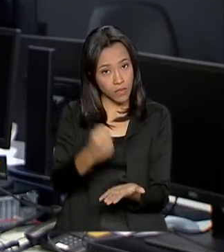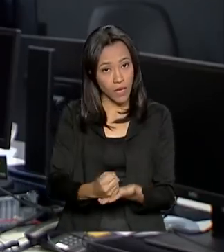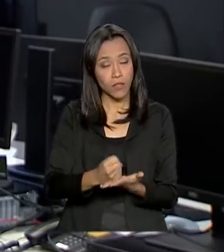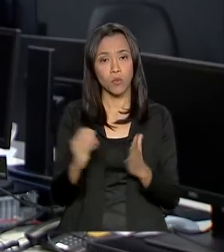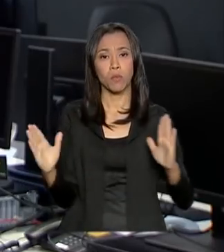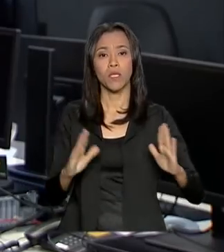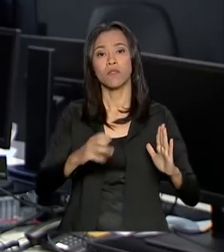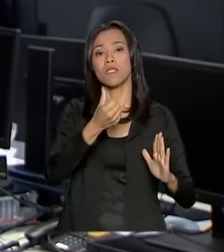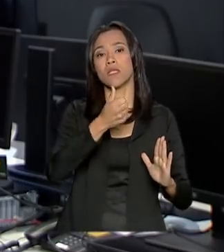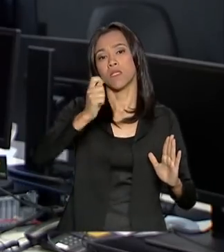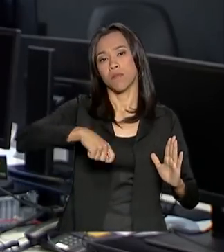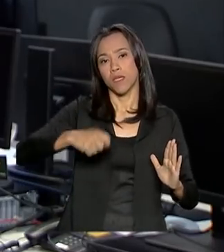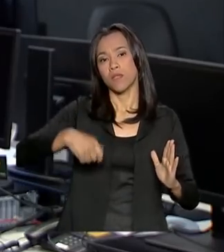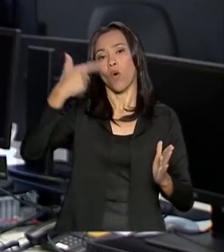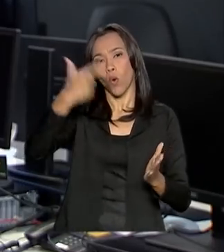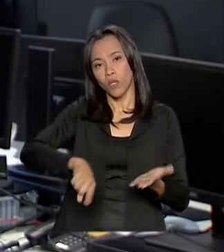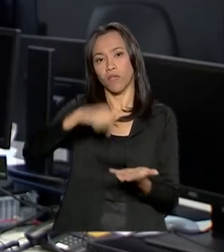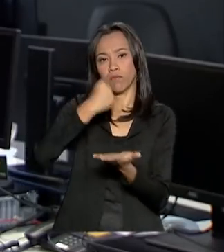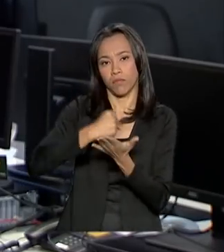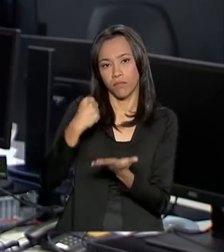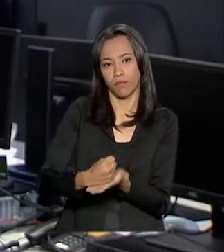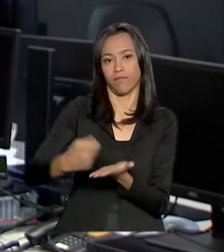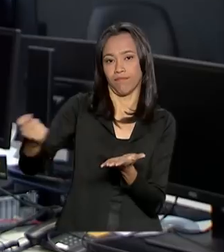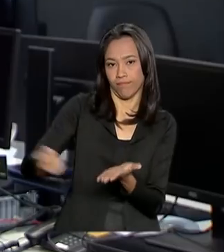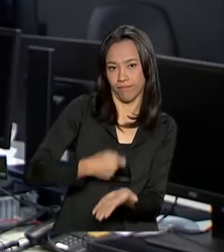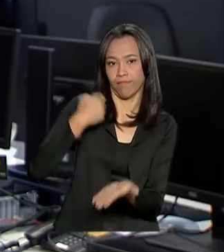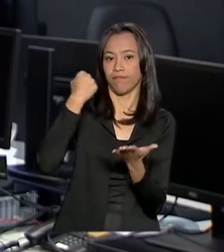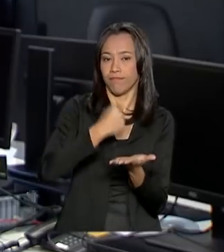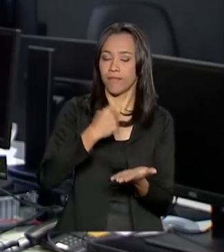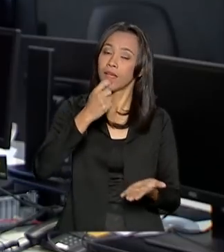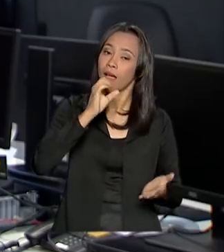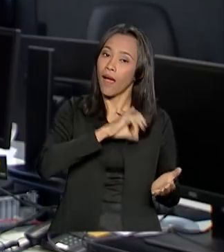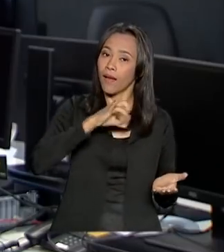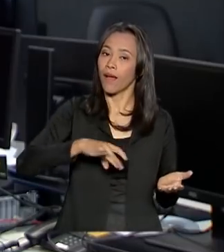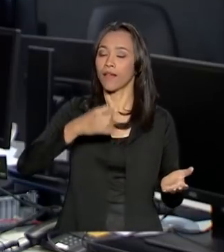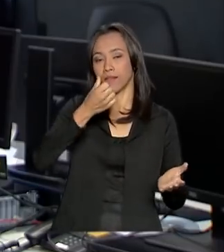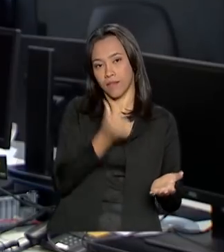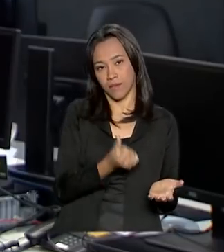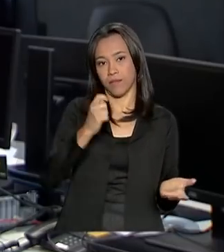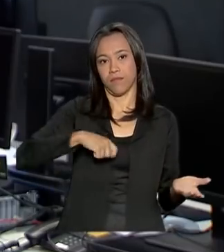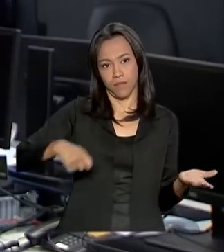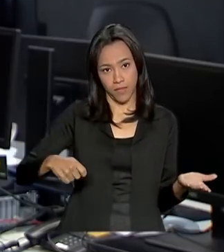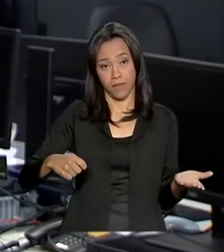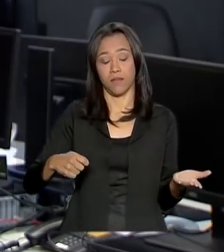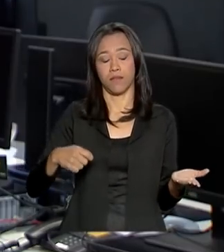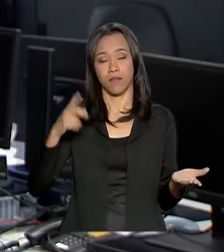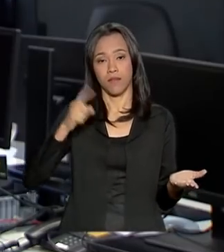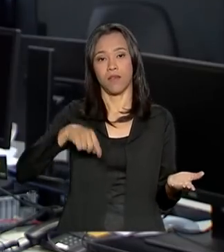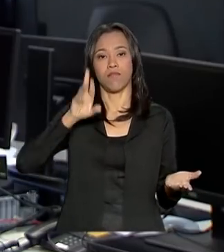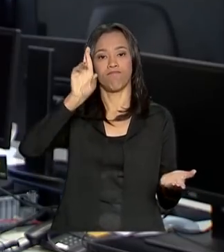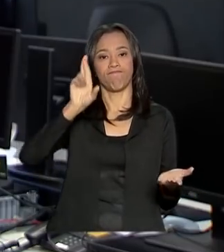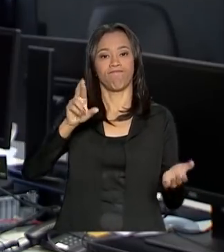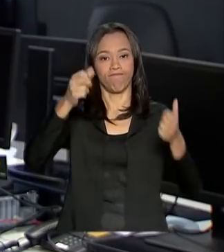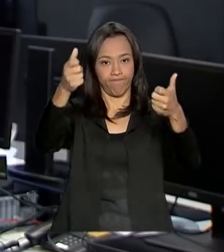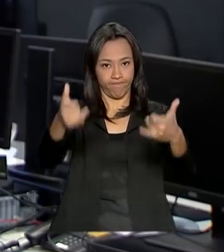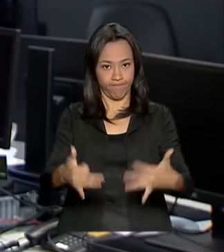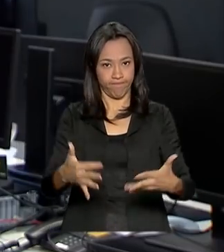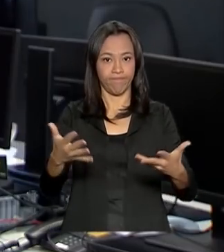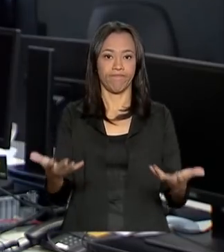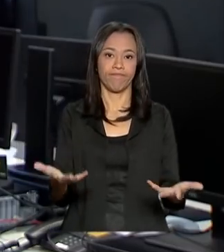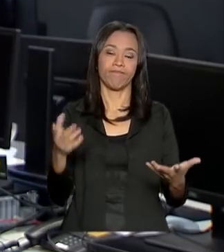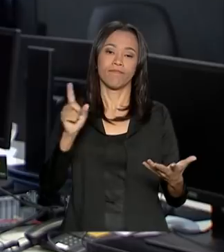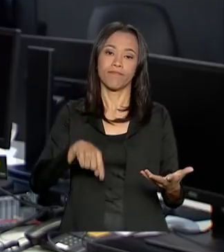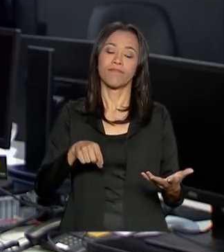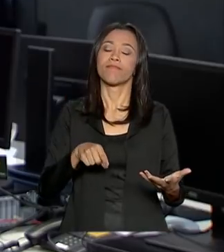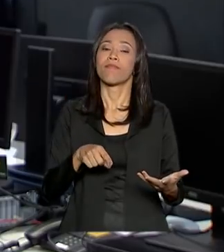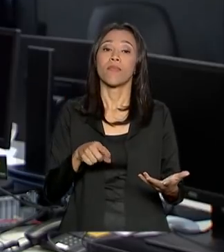meses e, neste semestre, cerca de 600 mil contratos devem ser renovados, segundo o Fundo Nacional de Desenvolvimento da